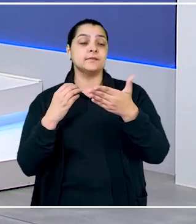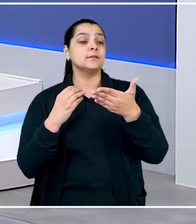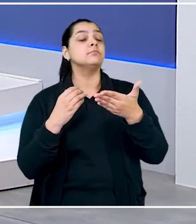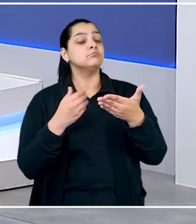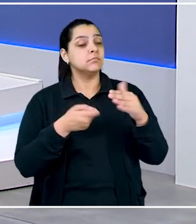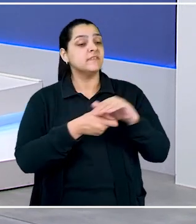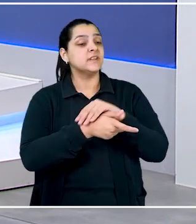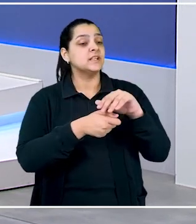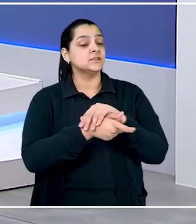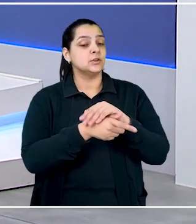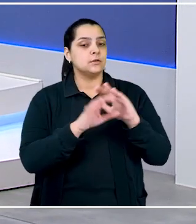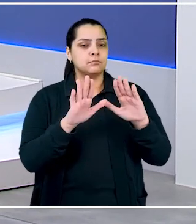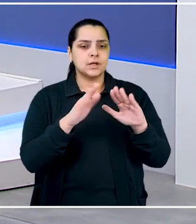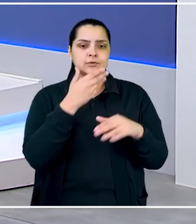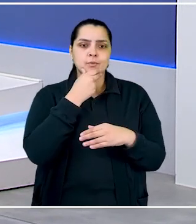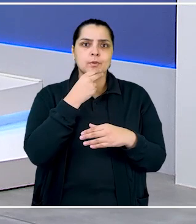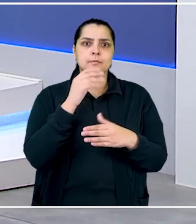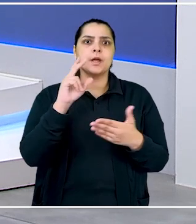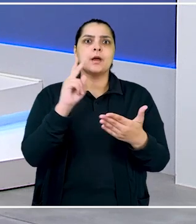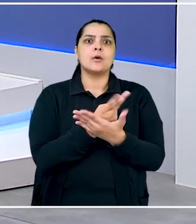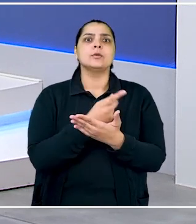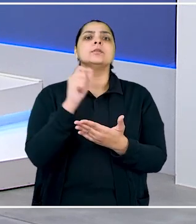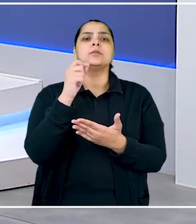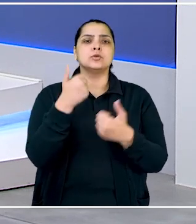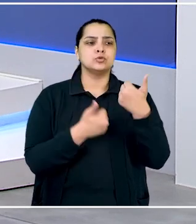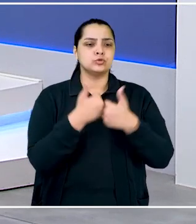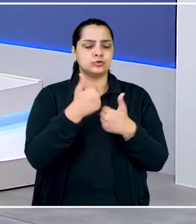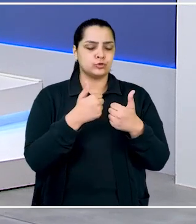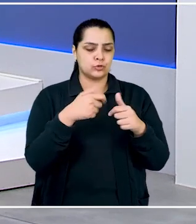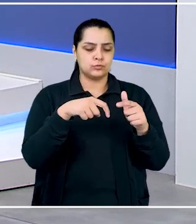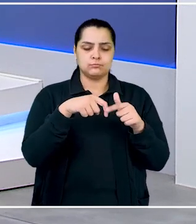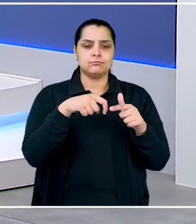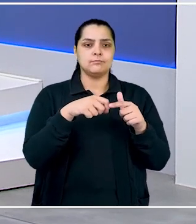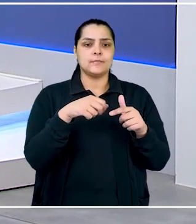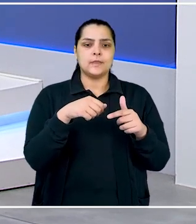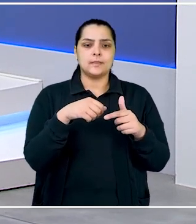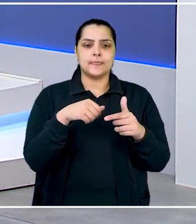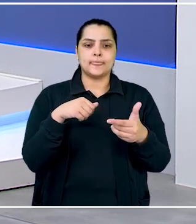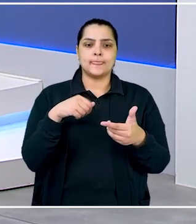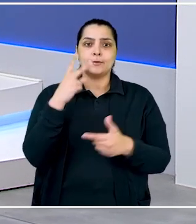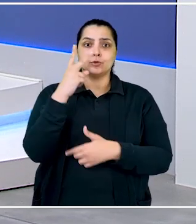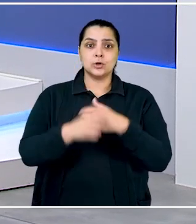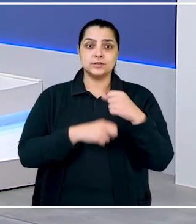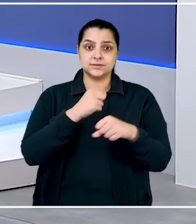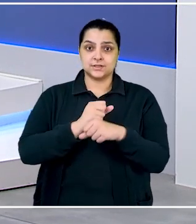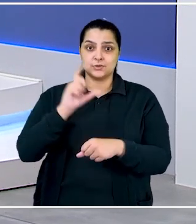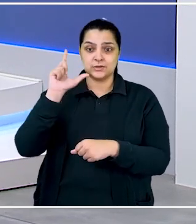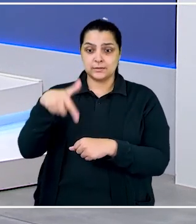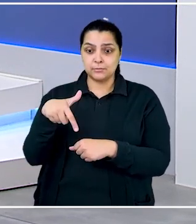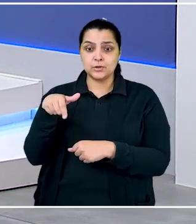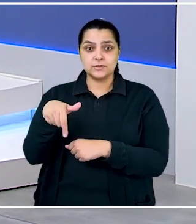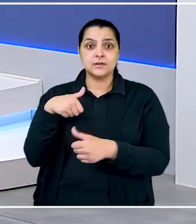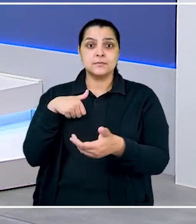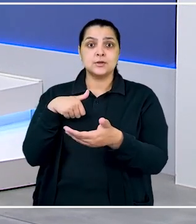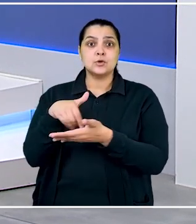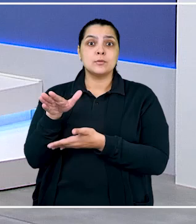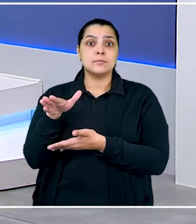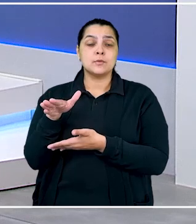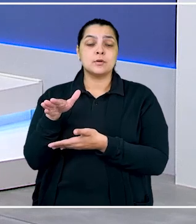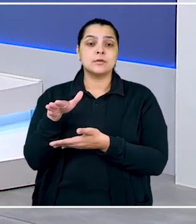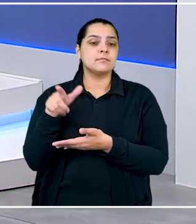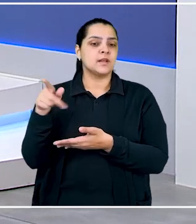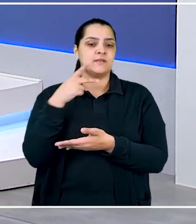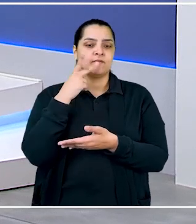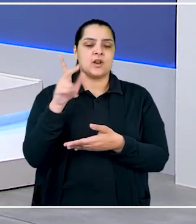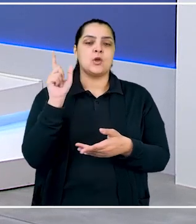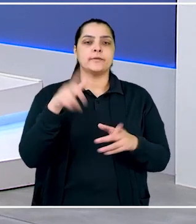Até aí, tudo bem. Só que o rapaz acabou se machucando durante o jogo. Quando foi dispensado do trabalho, dois anos depois do incidente, ele alegou